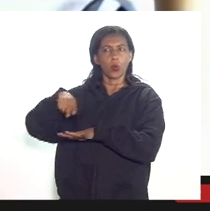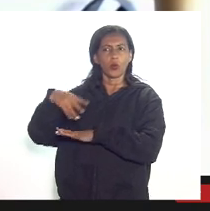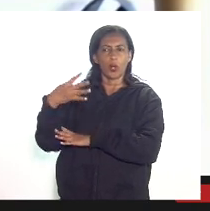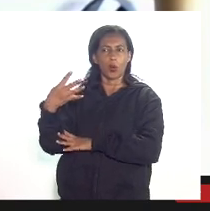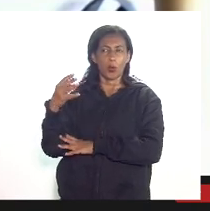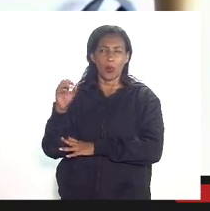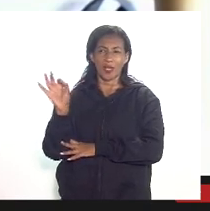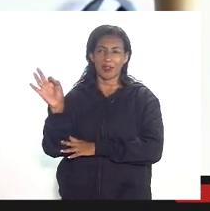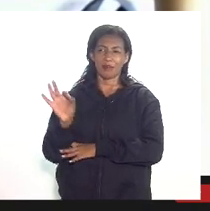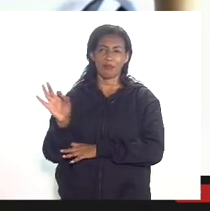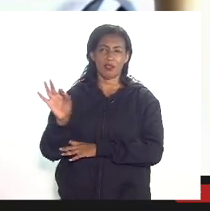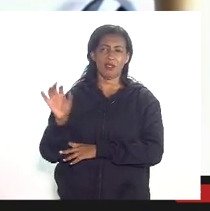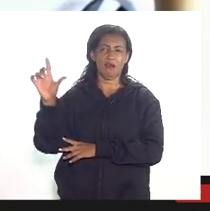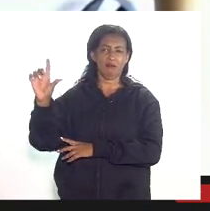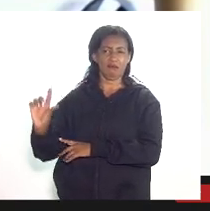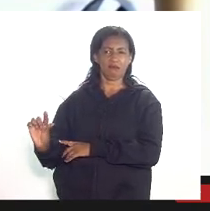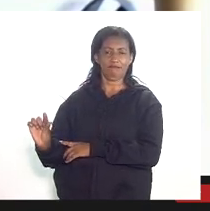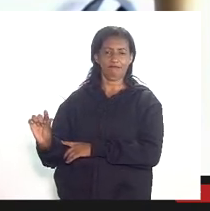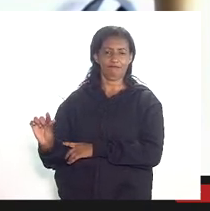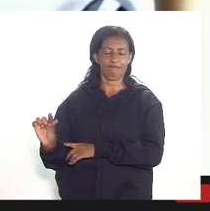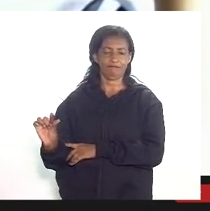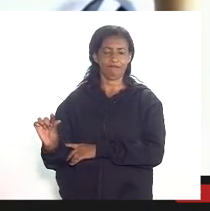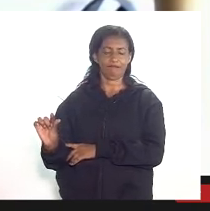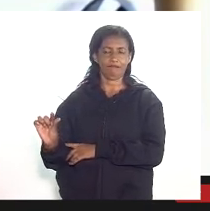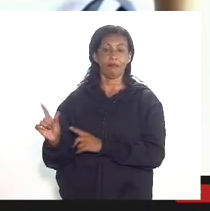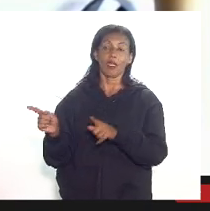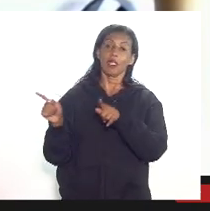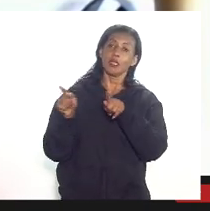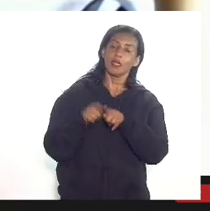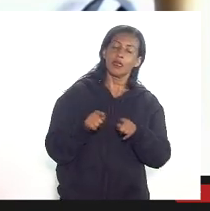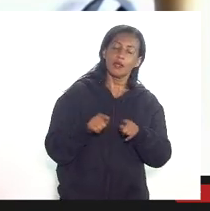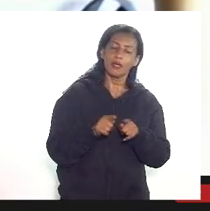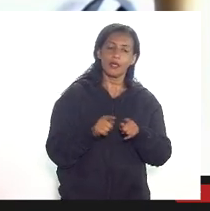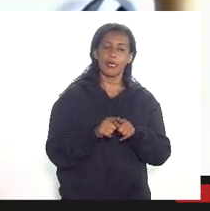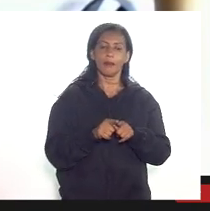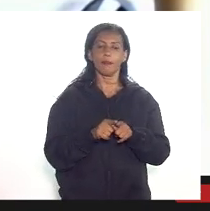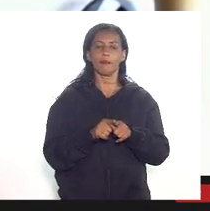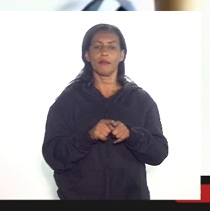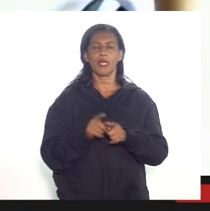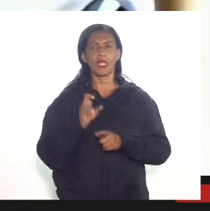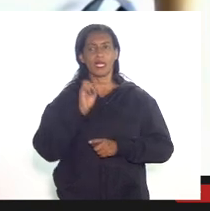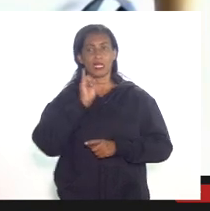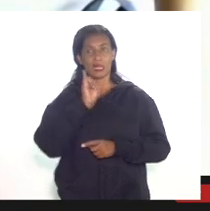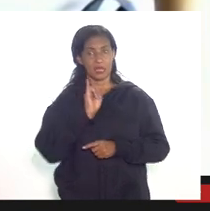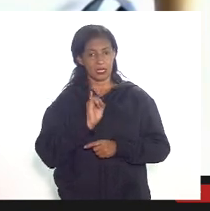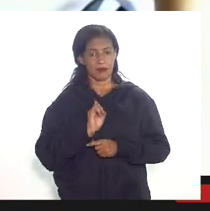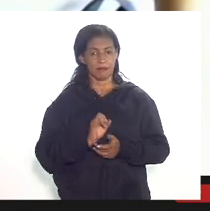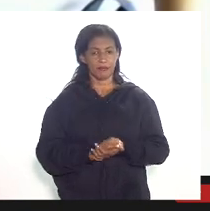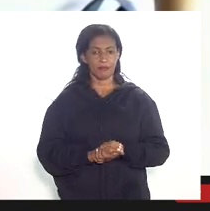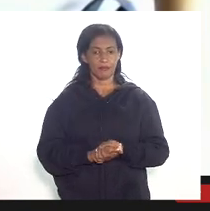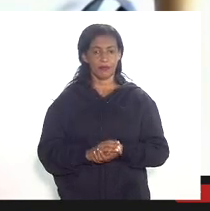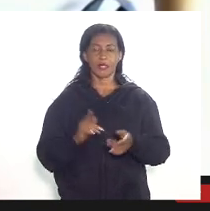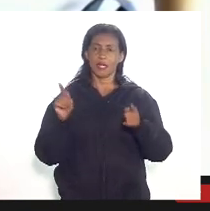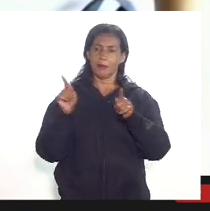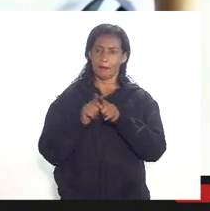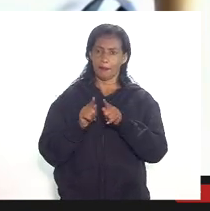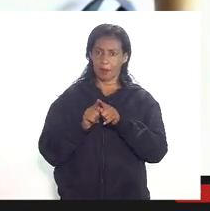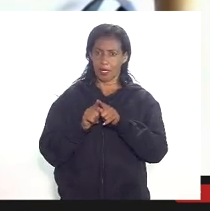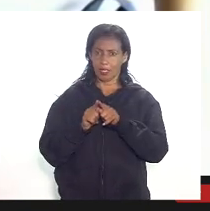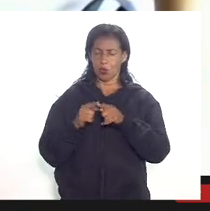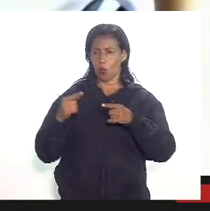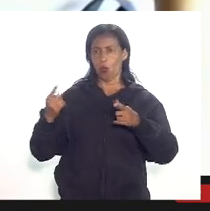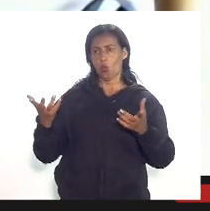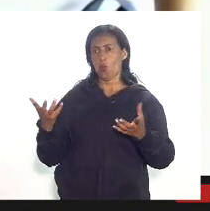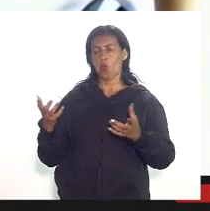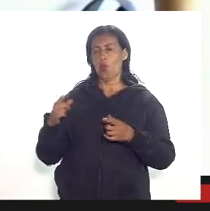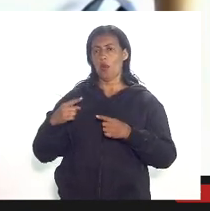% em seguida se debater se fazer uma exposição não é debate